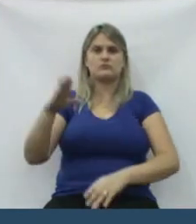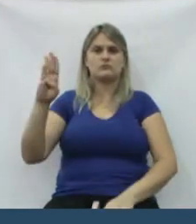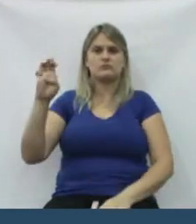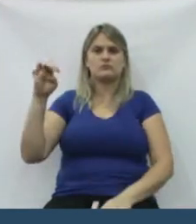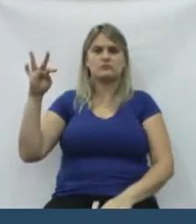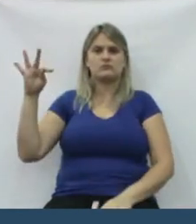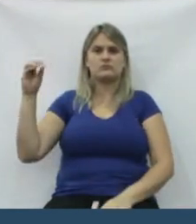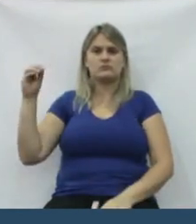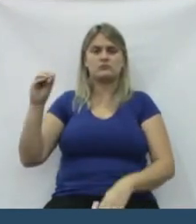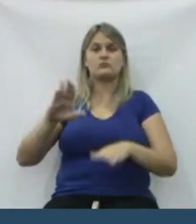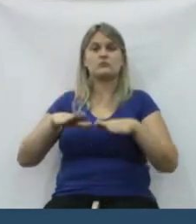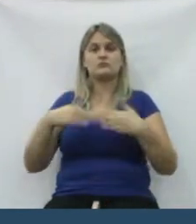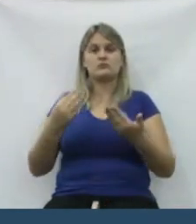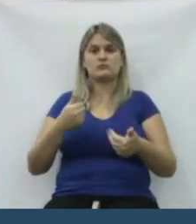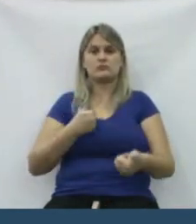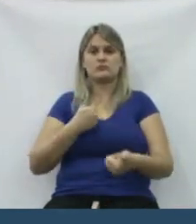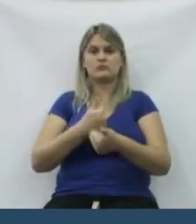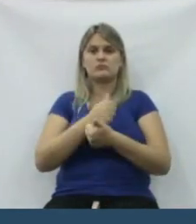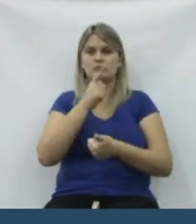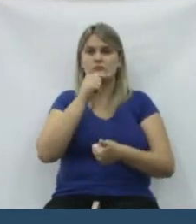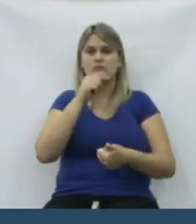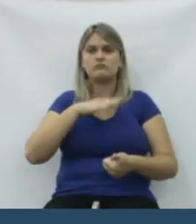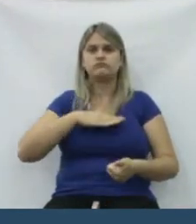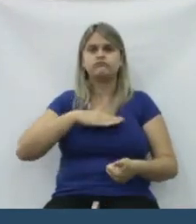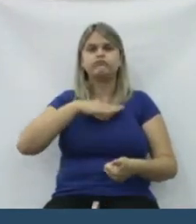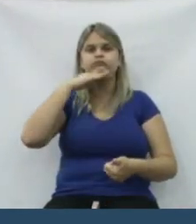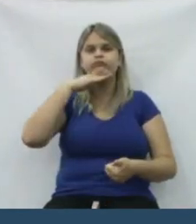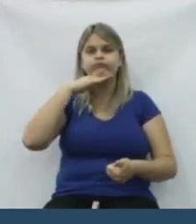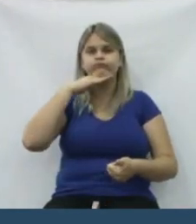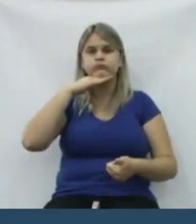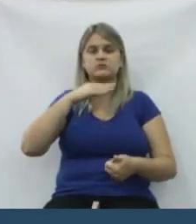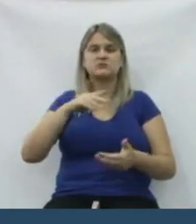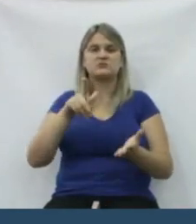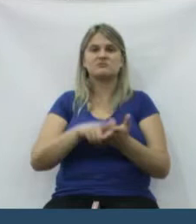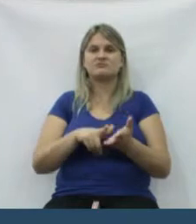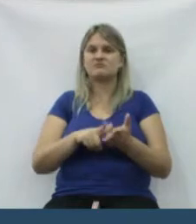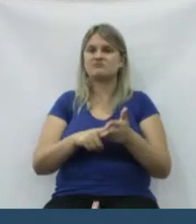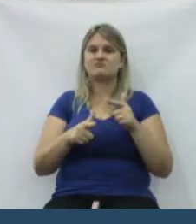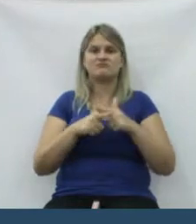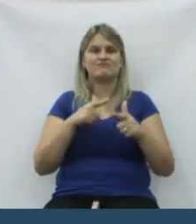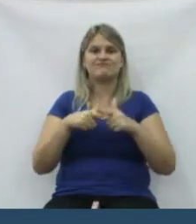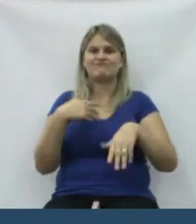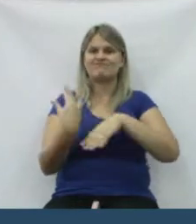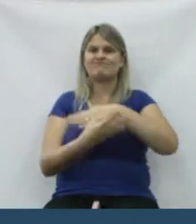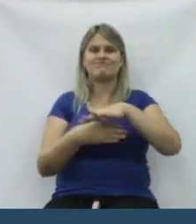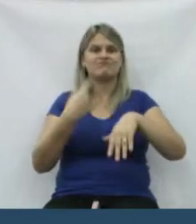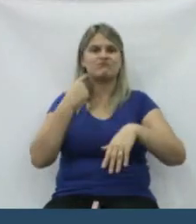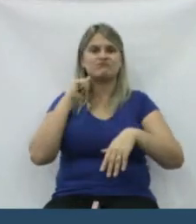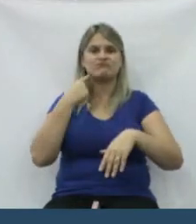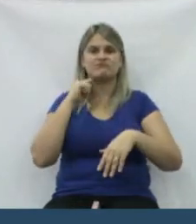Bento. E quando encheu o rio aí com 4, 5 metros, esses papéis